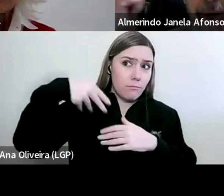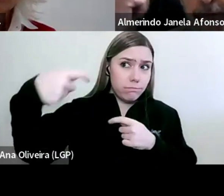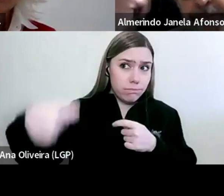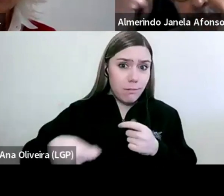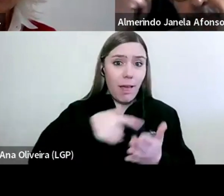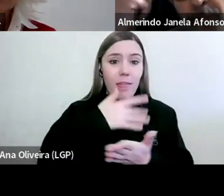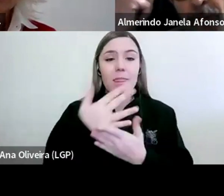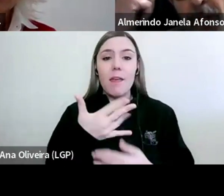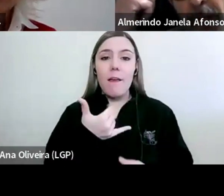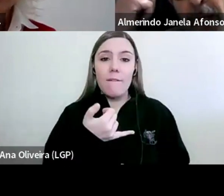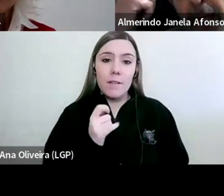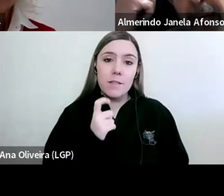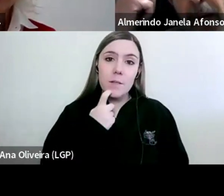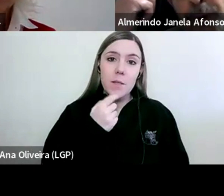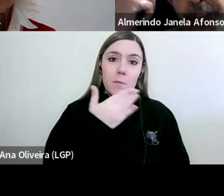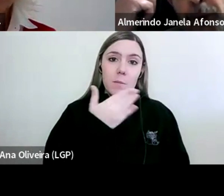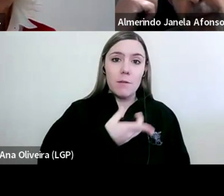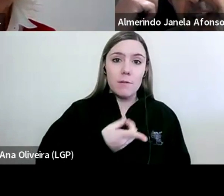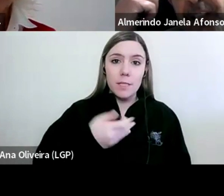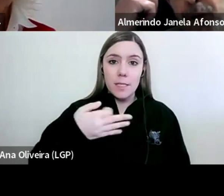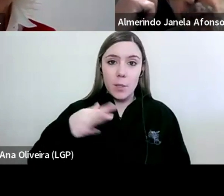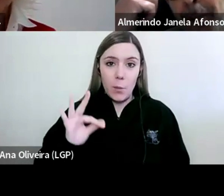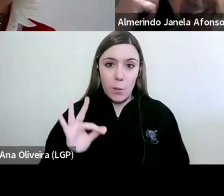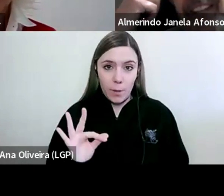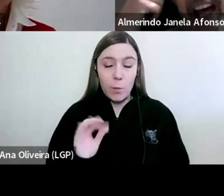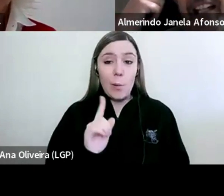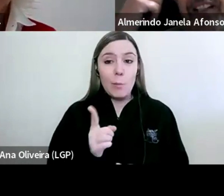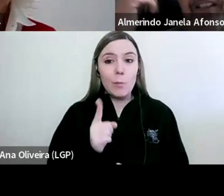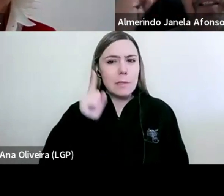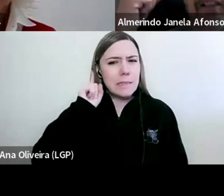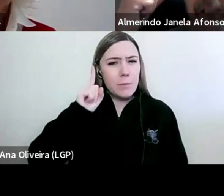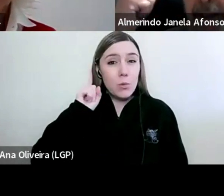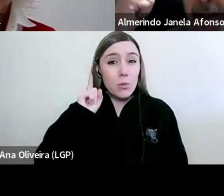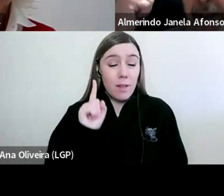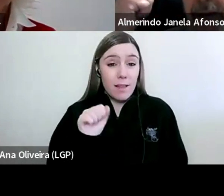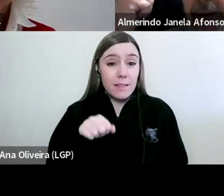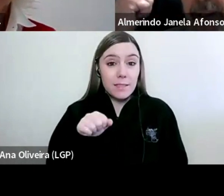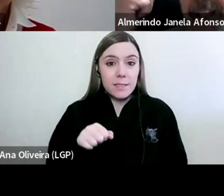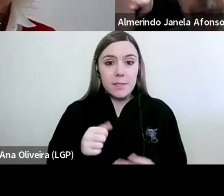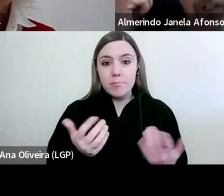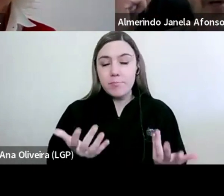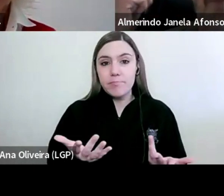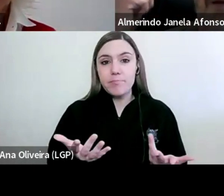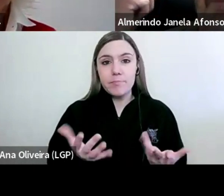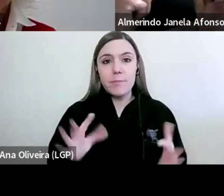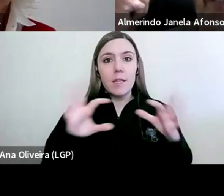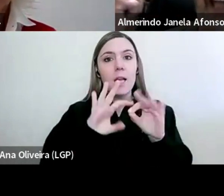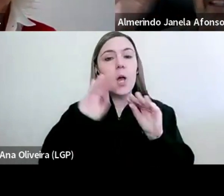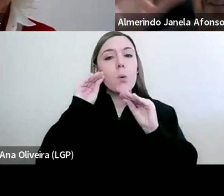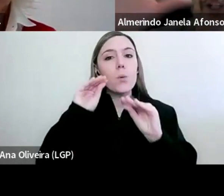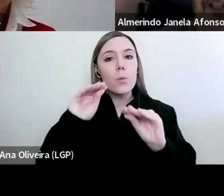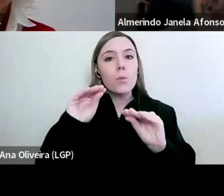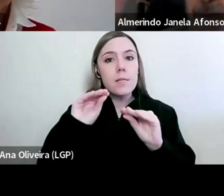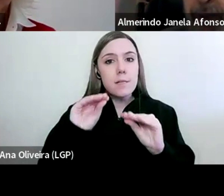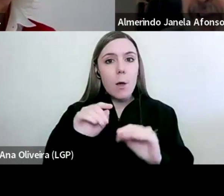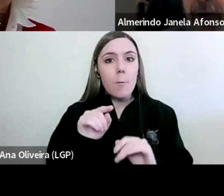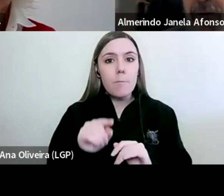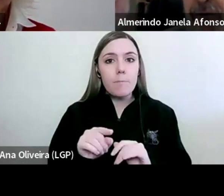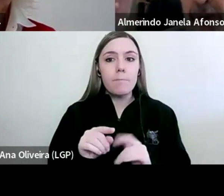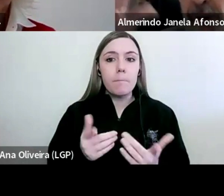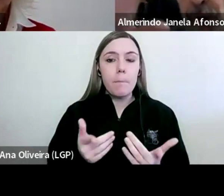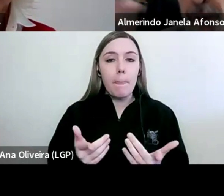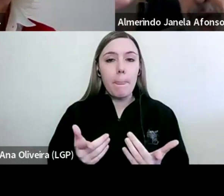74. Eram, portanto, peças fundamentais da educação para a passividade. Usa aqui a